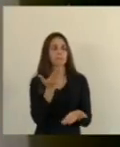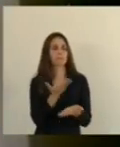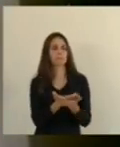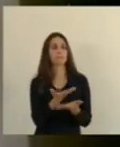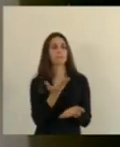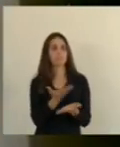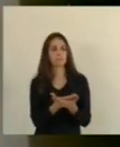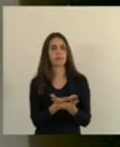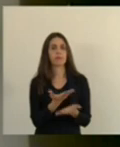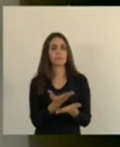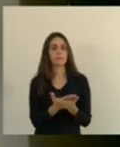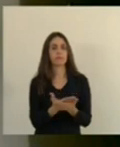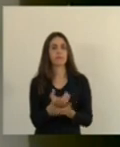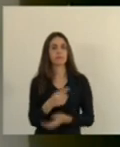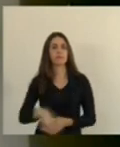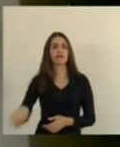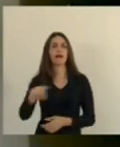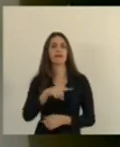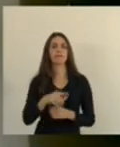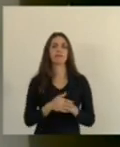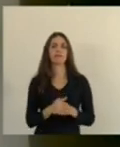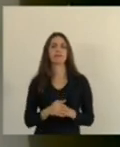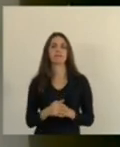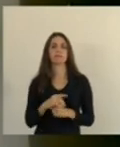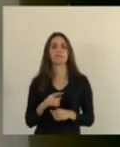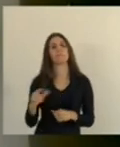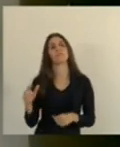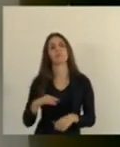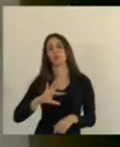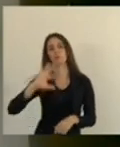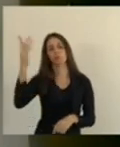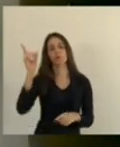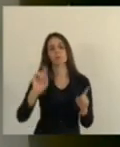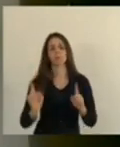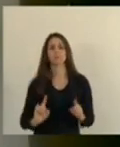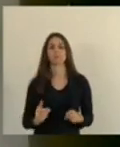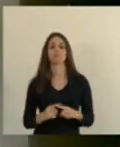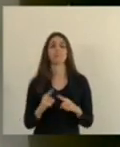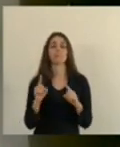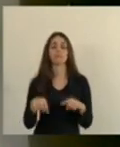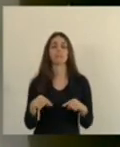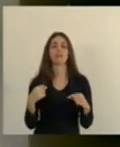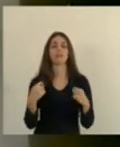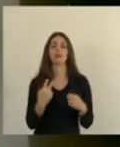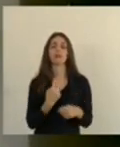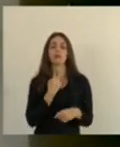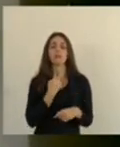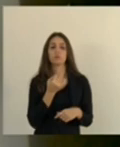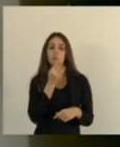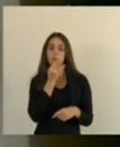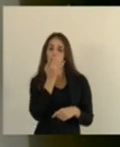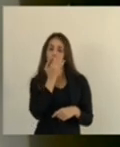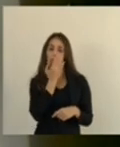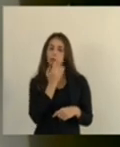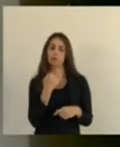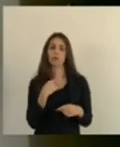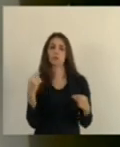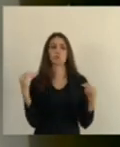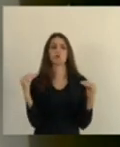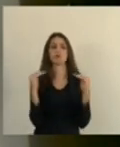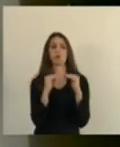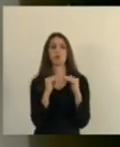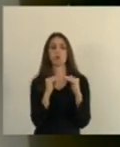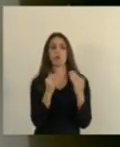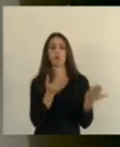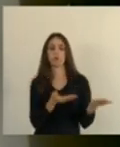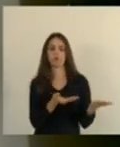e isso não acontece nós não podemos estar também de acordo com esse tipo de coisa